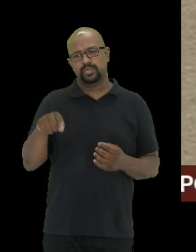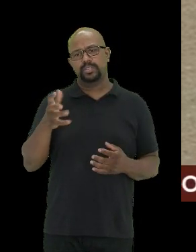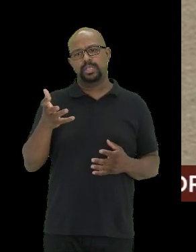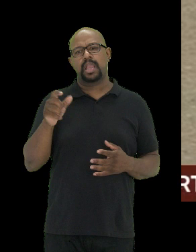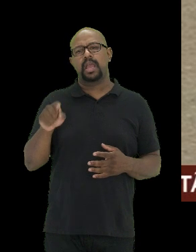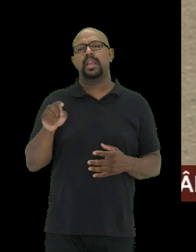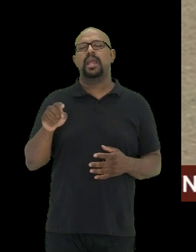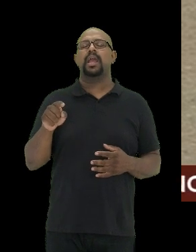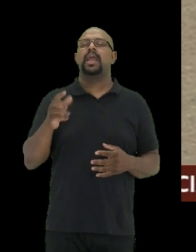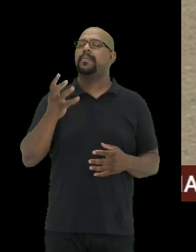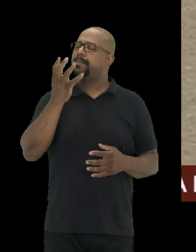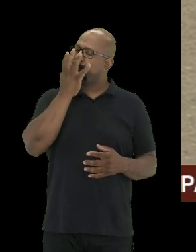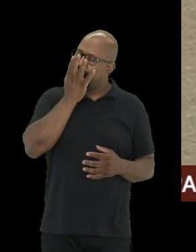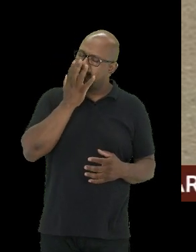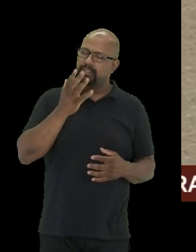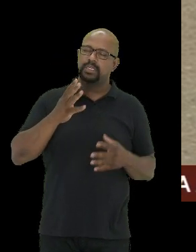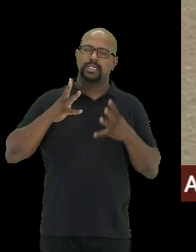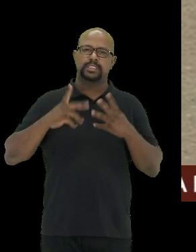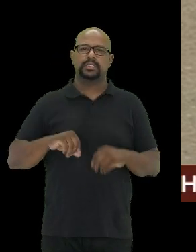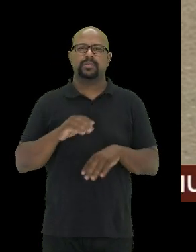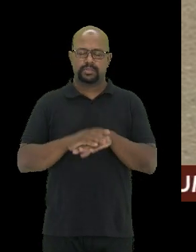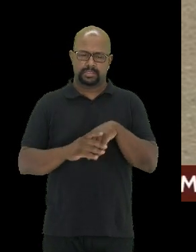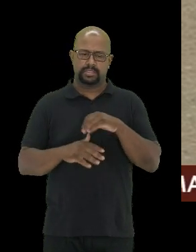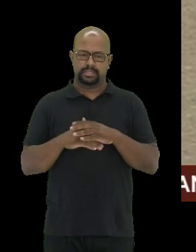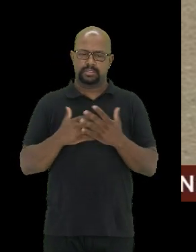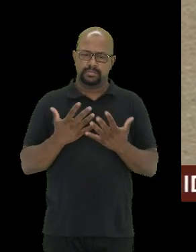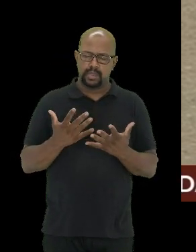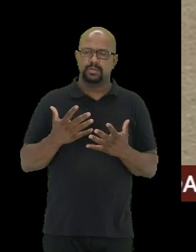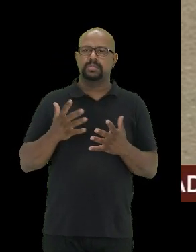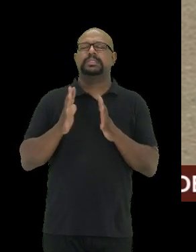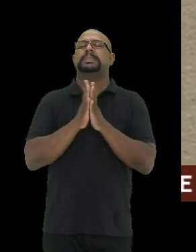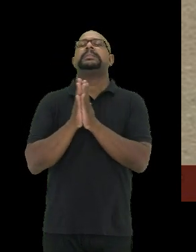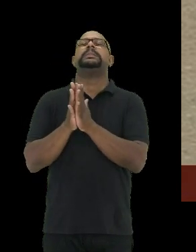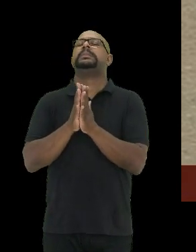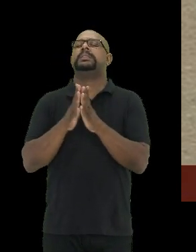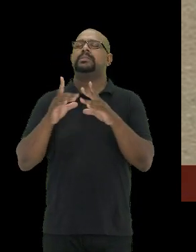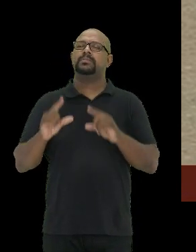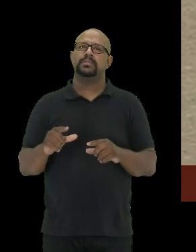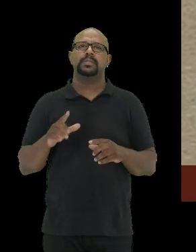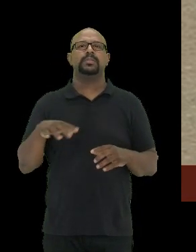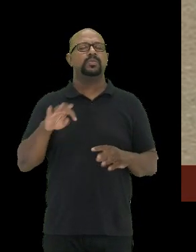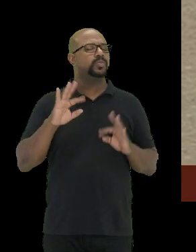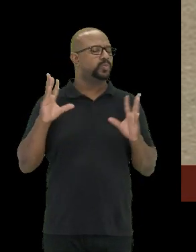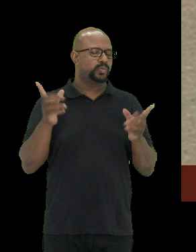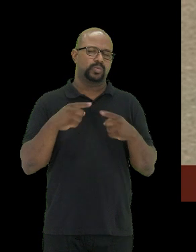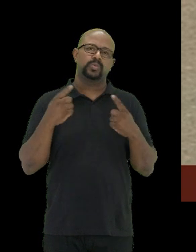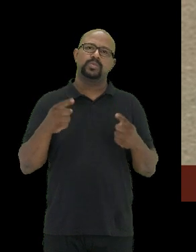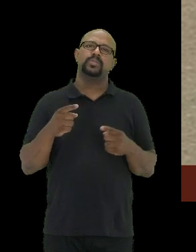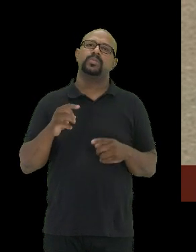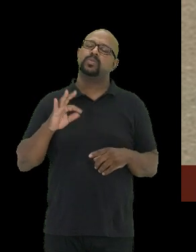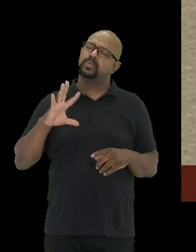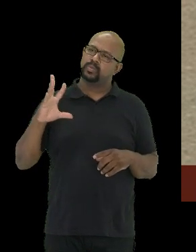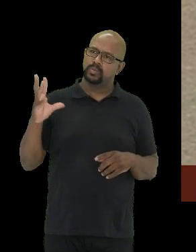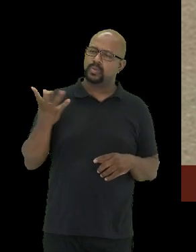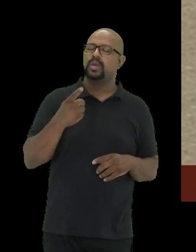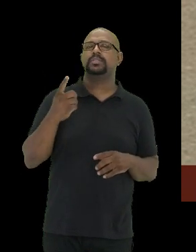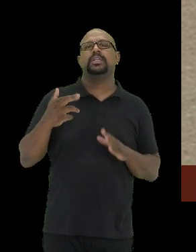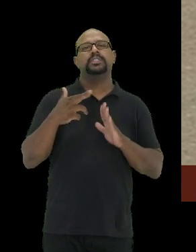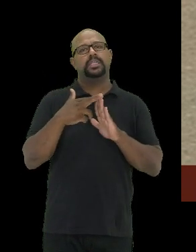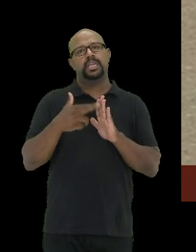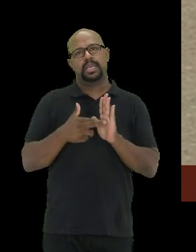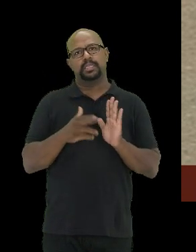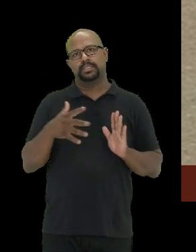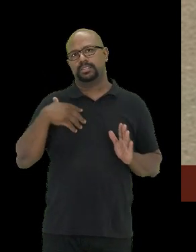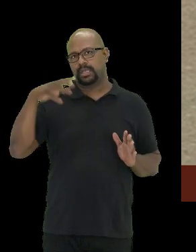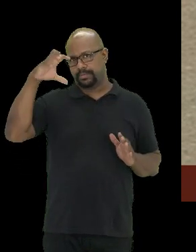máscara, a higienização das mãos, evitar aglomerações, ambientos ventilados, todas as regras que a gente